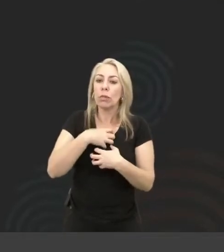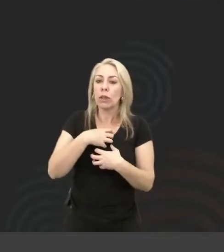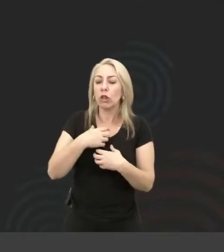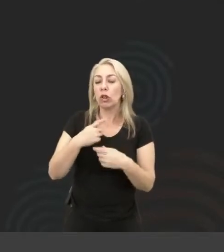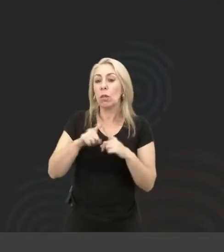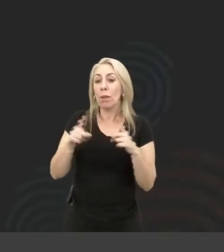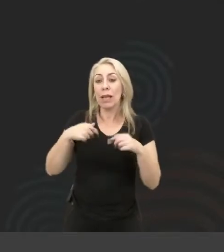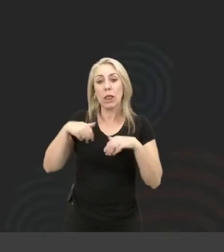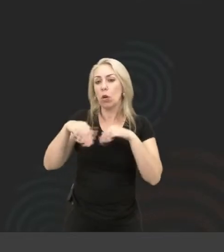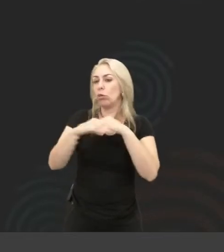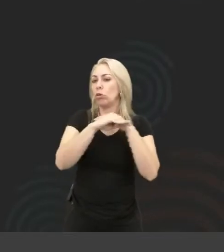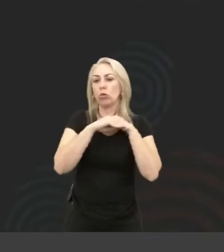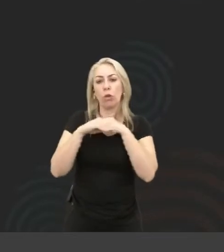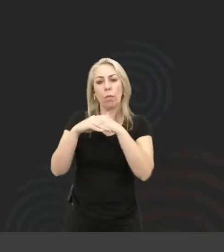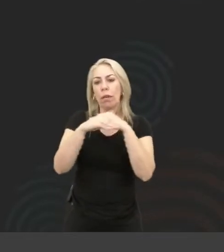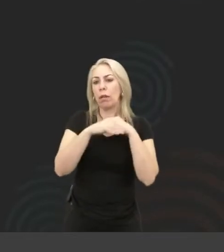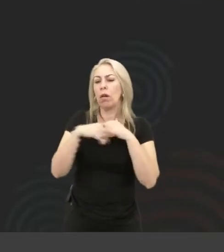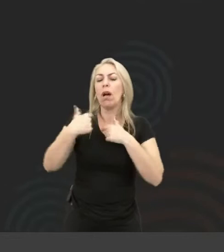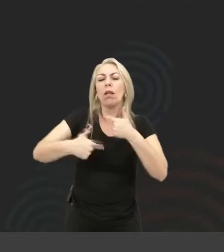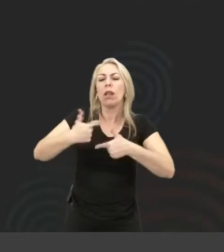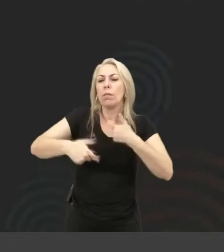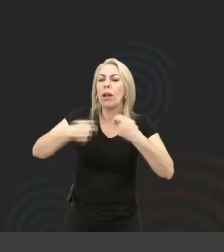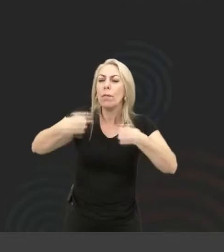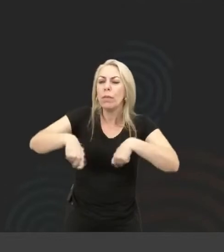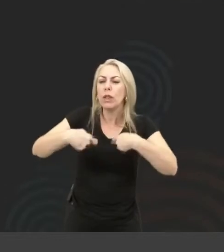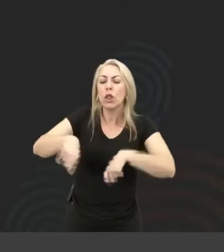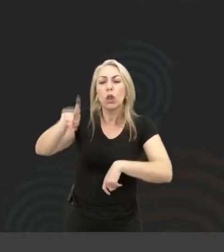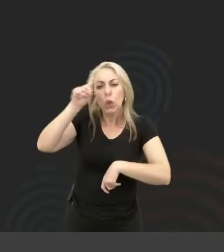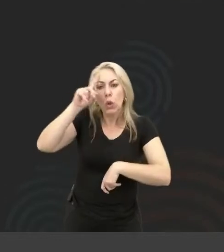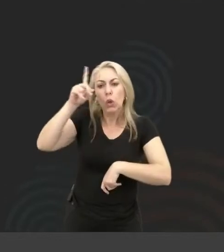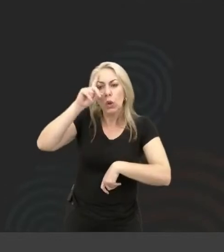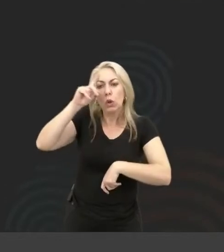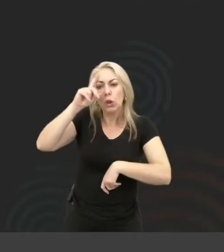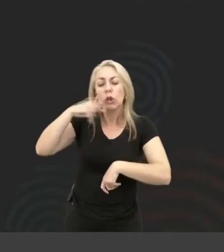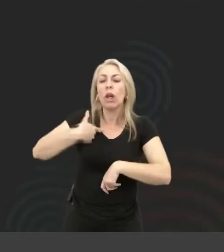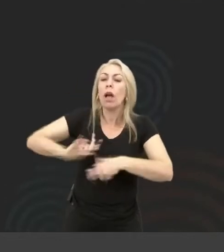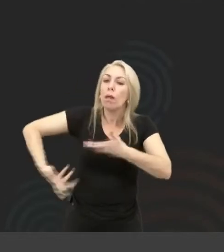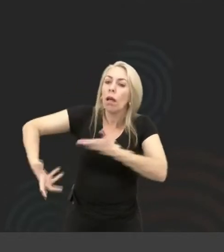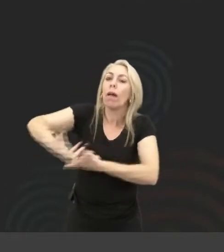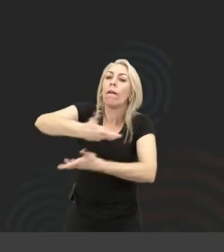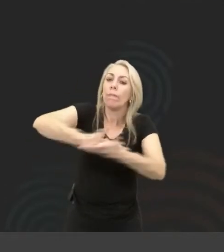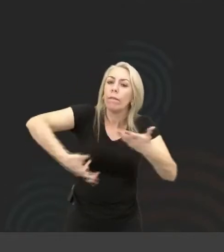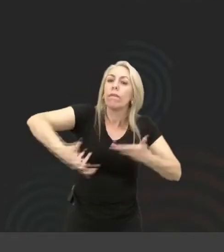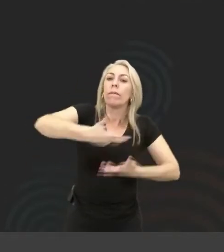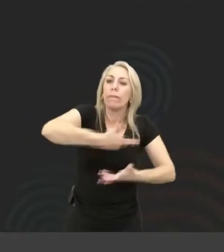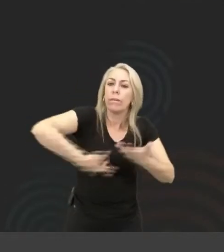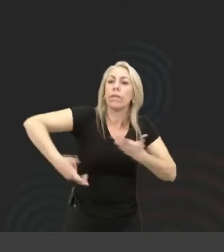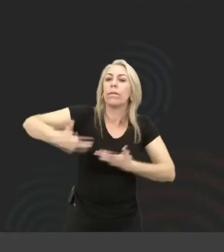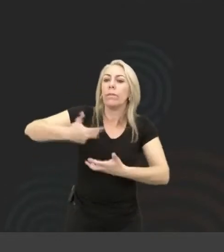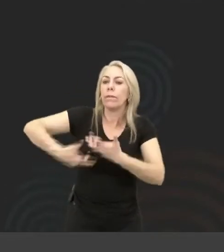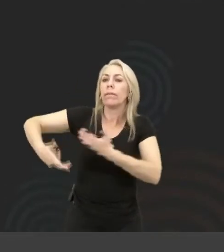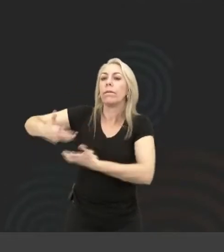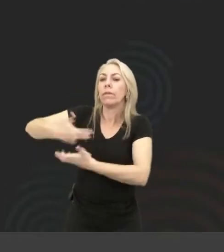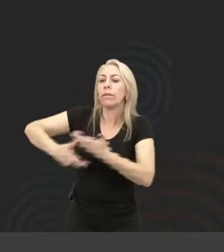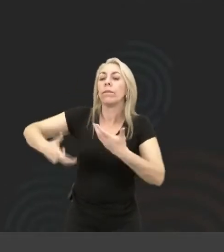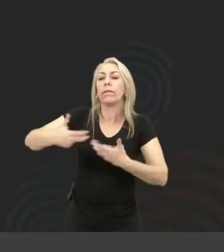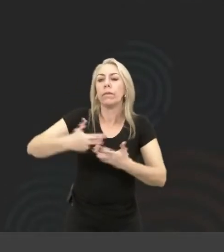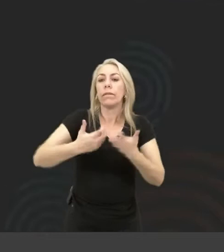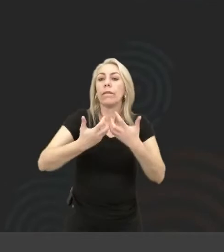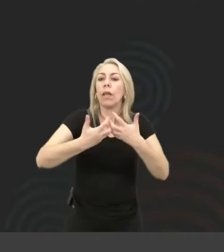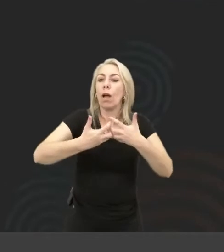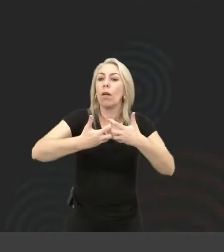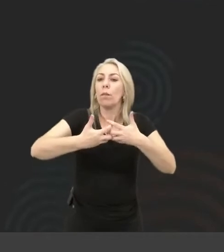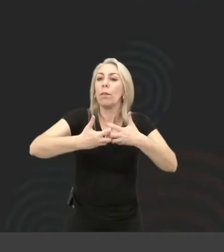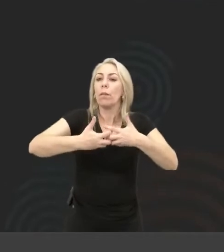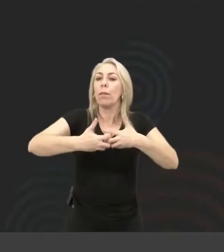não sou o padrão e eu preciso trabalhar diariamente pra que a gente troque essa engrenagem de lugar, que nem que a gente quebre essa engrenagem na